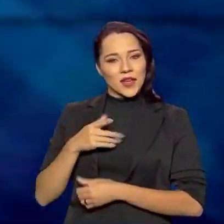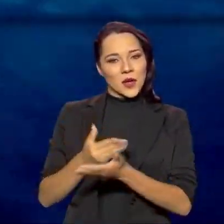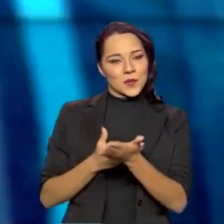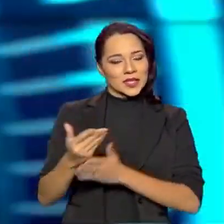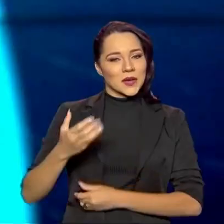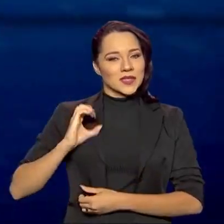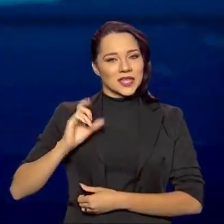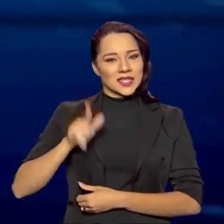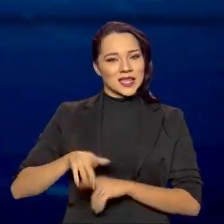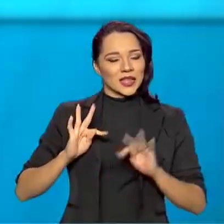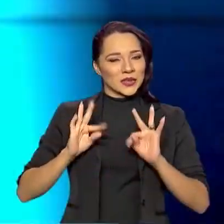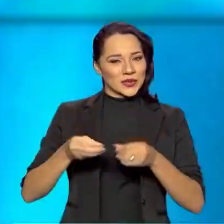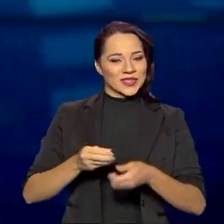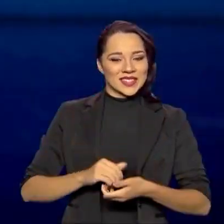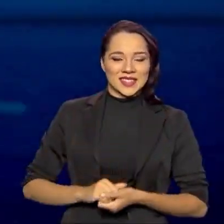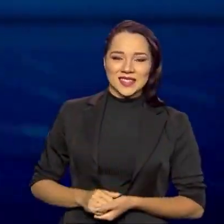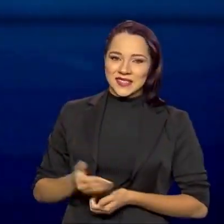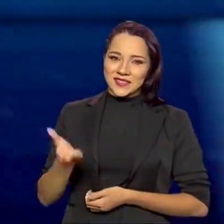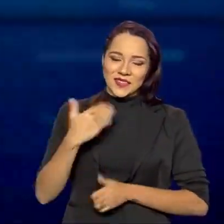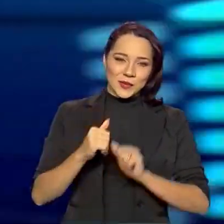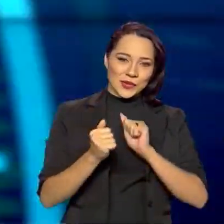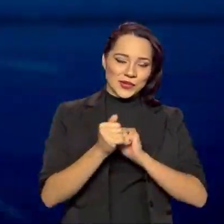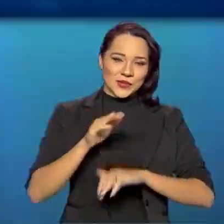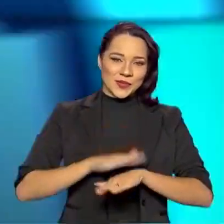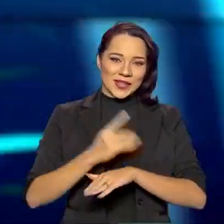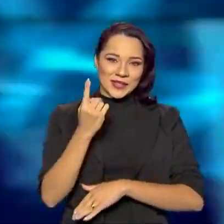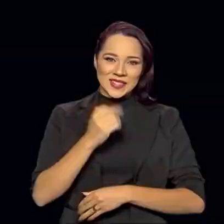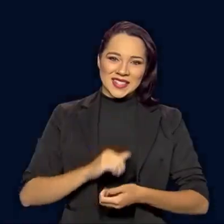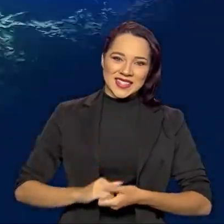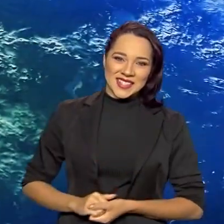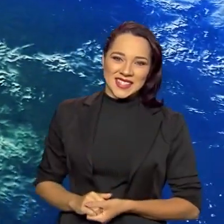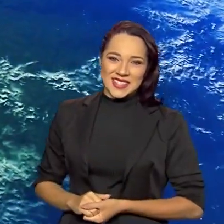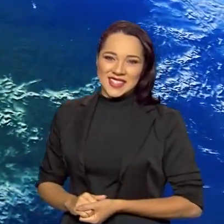ar, Ciência é Tudo. Bora juntos nessa jornada?